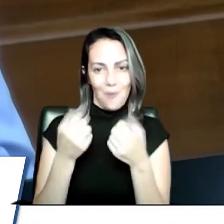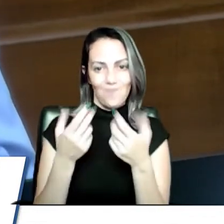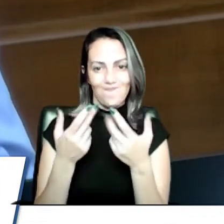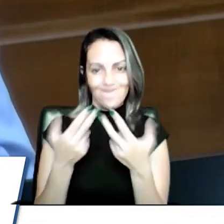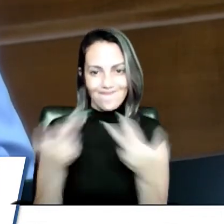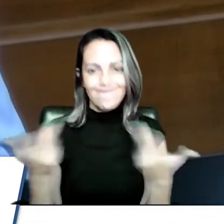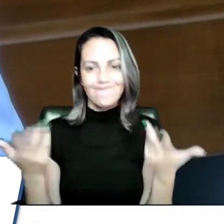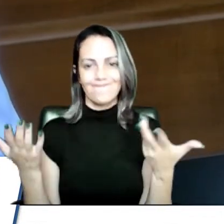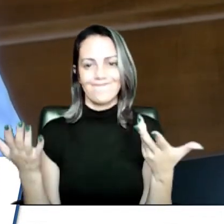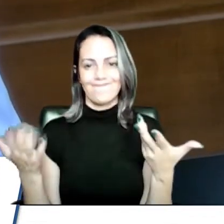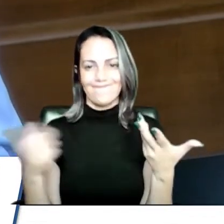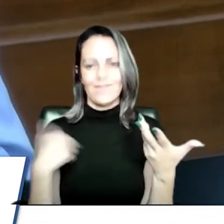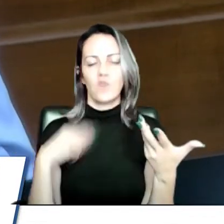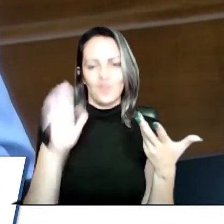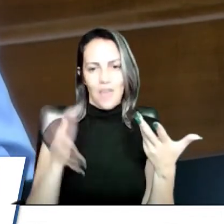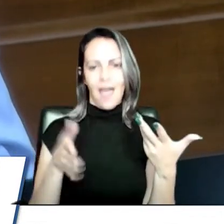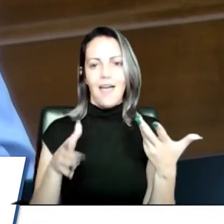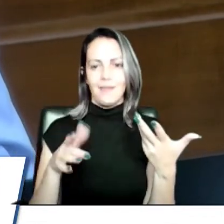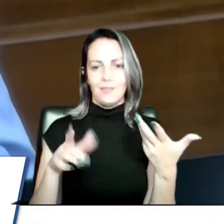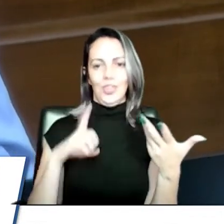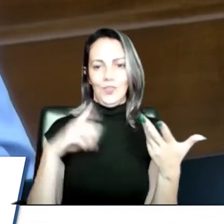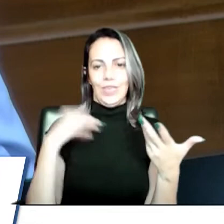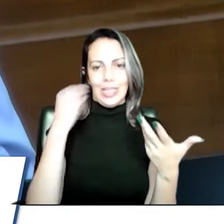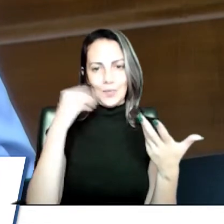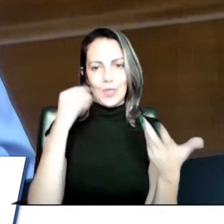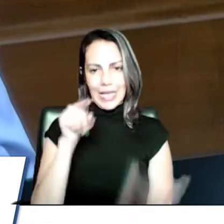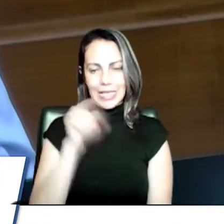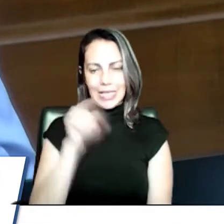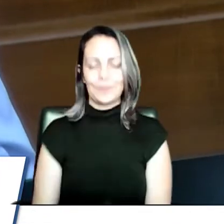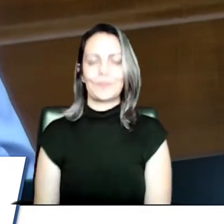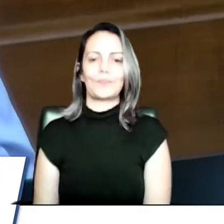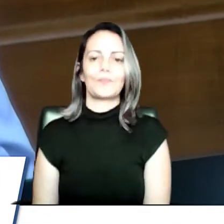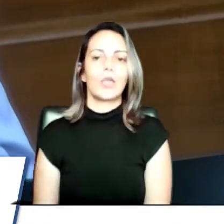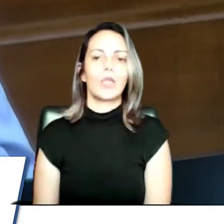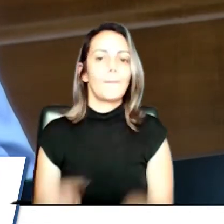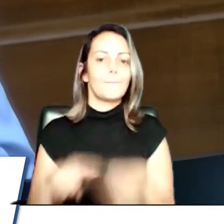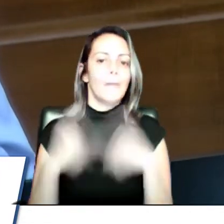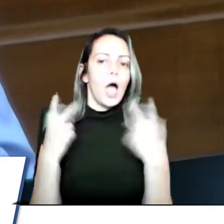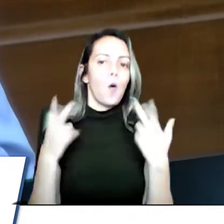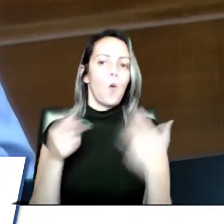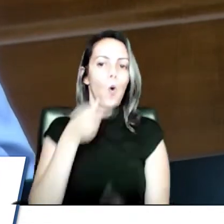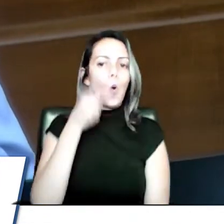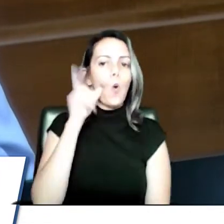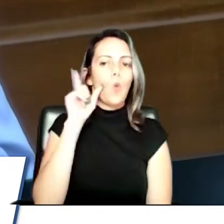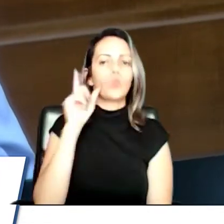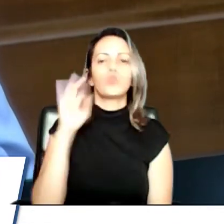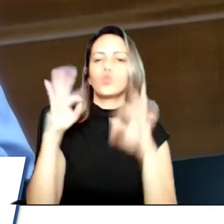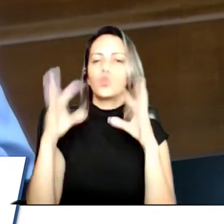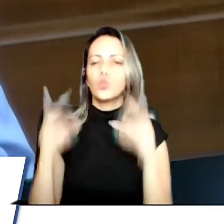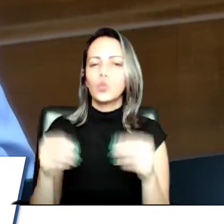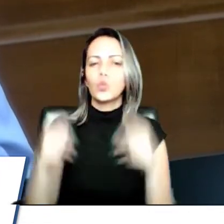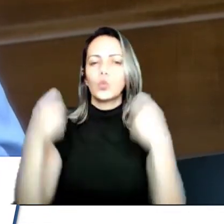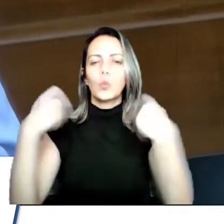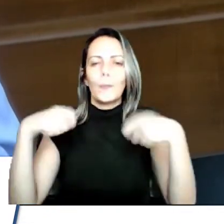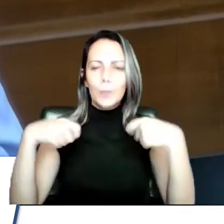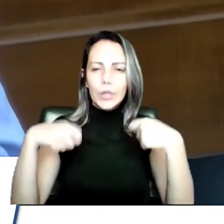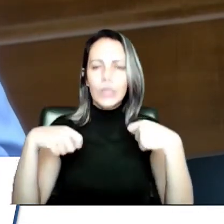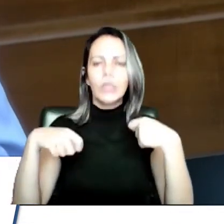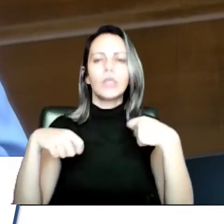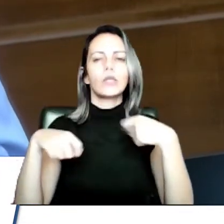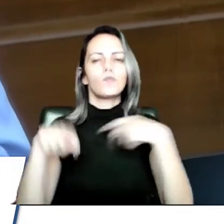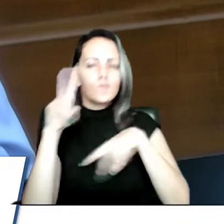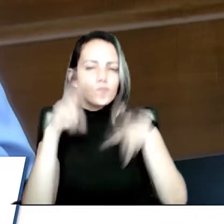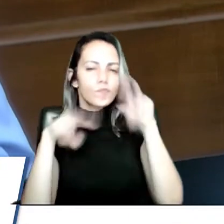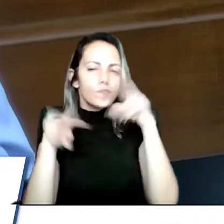da situação de ontem, eu vejo assim, tudo tem que ser apurado, tem que ser analisado, tem que ser verificado, todas as questões a gente